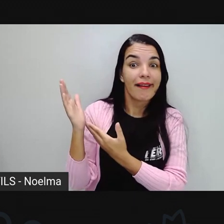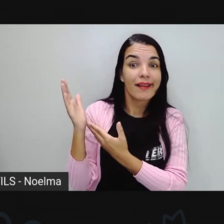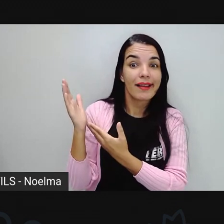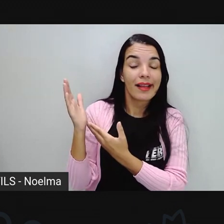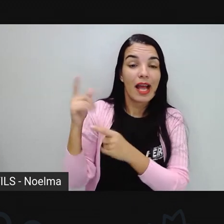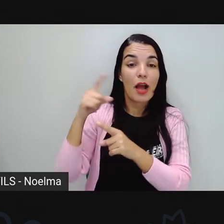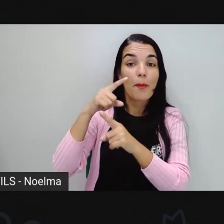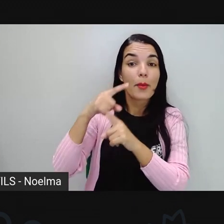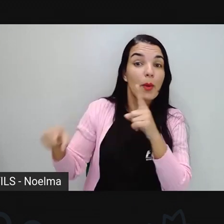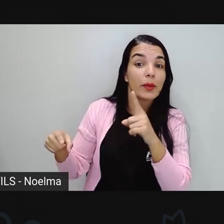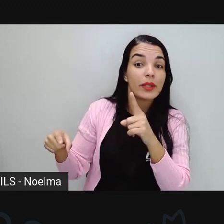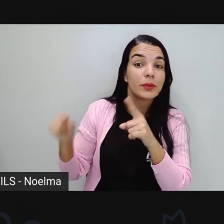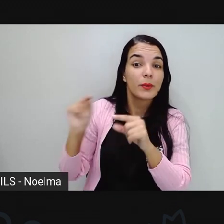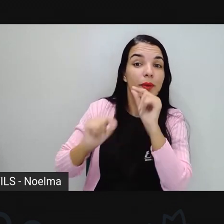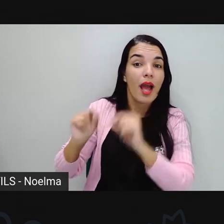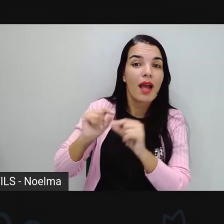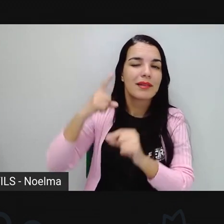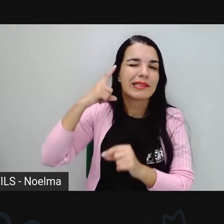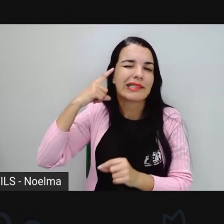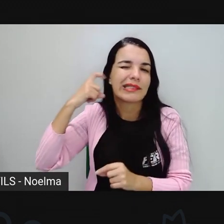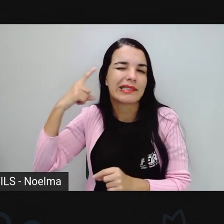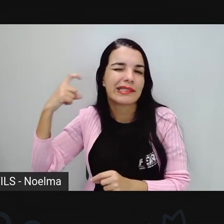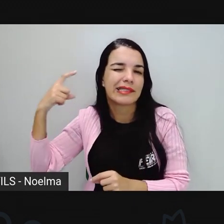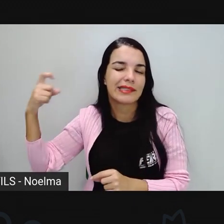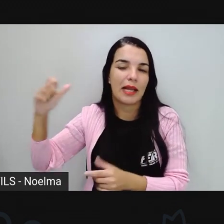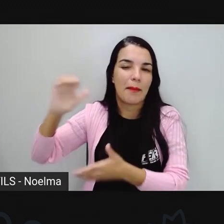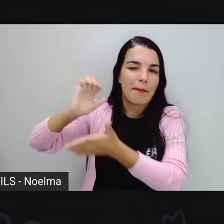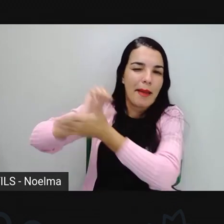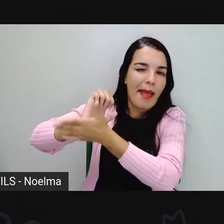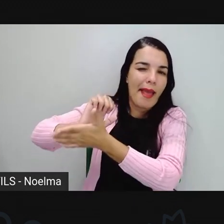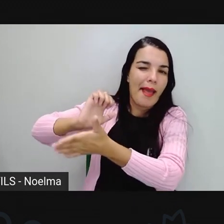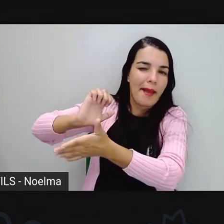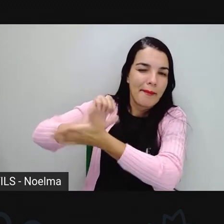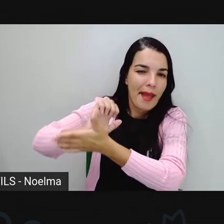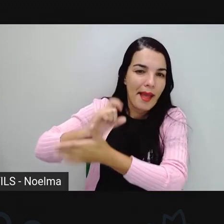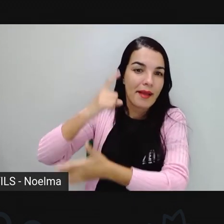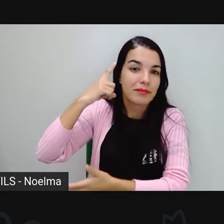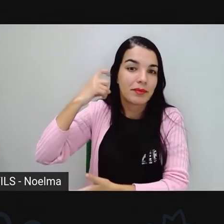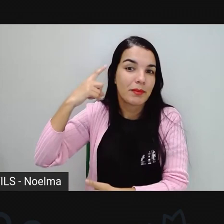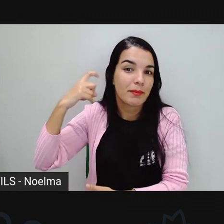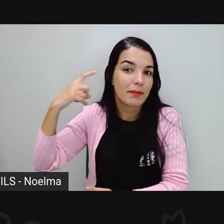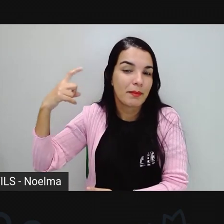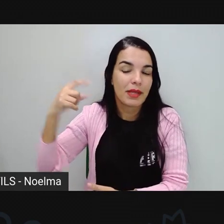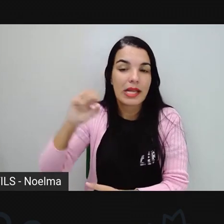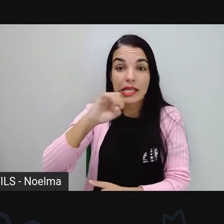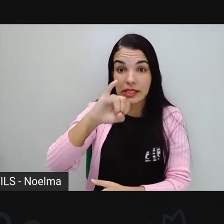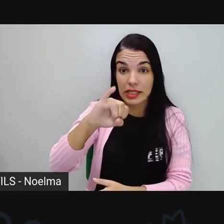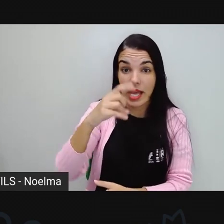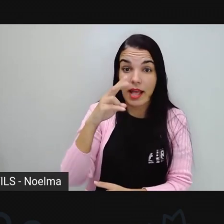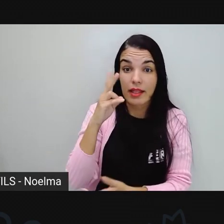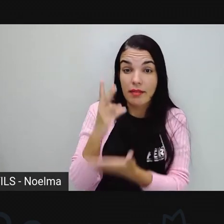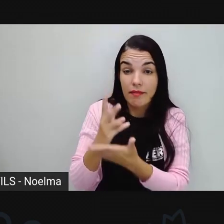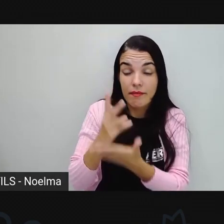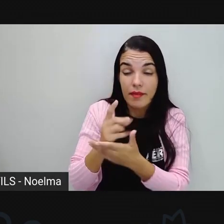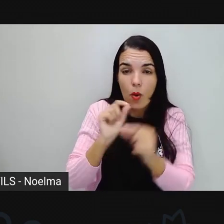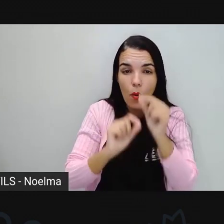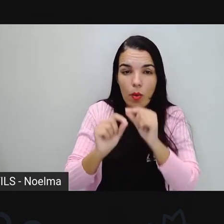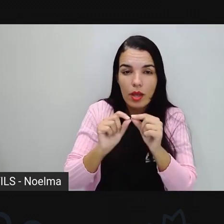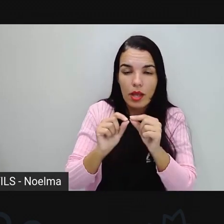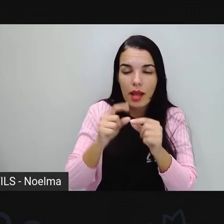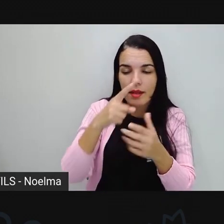Proibido. Bozinar. Toda vez que vocês veem esse símbolo aqui, significa